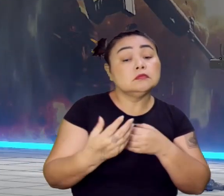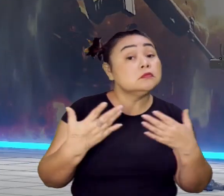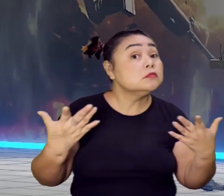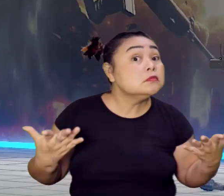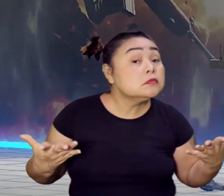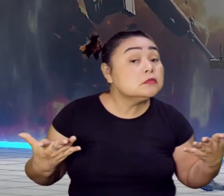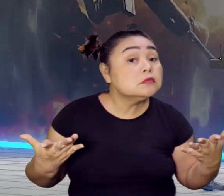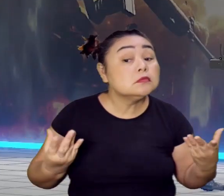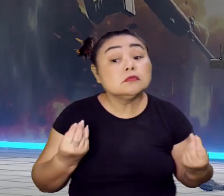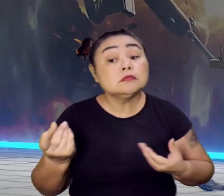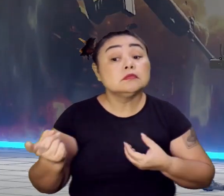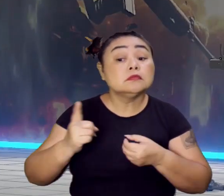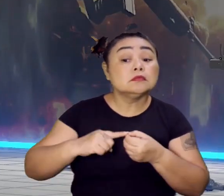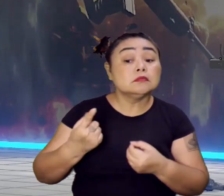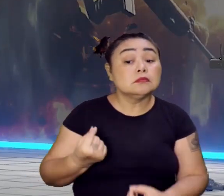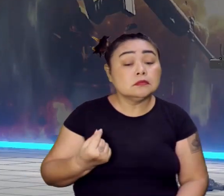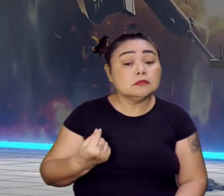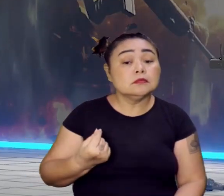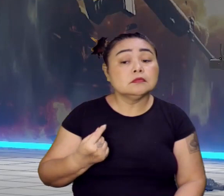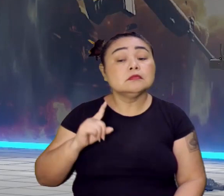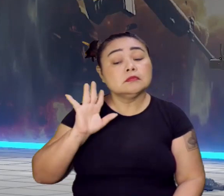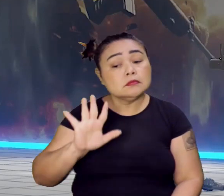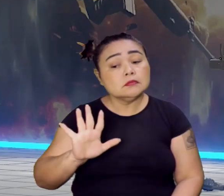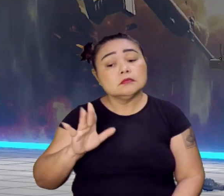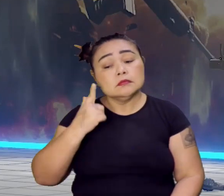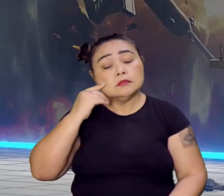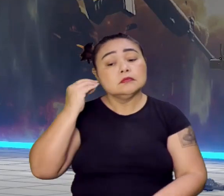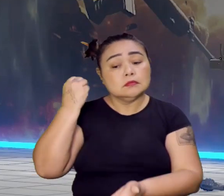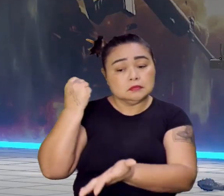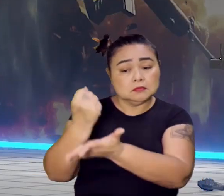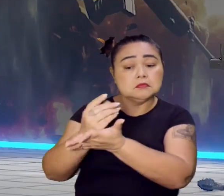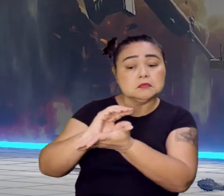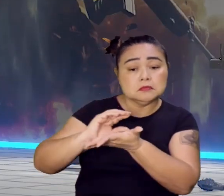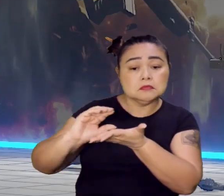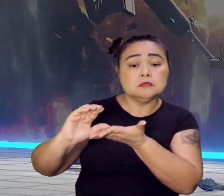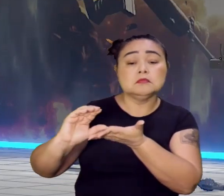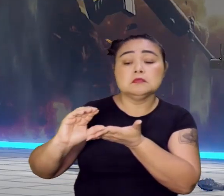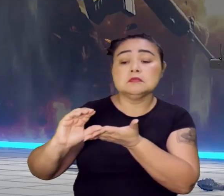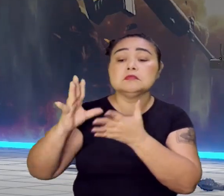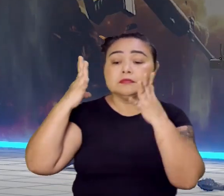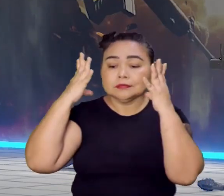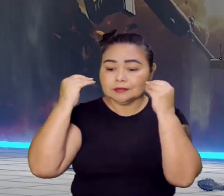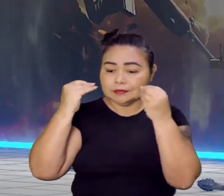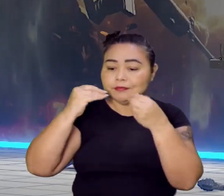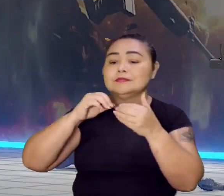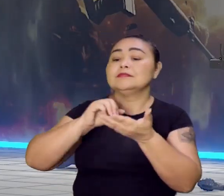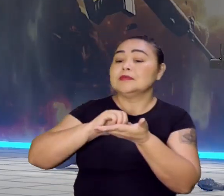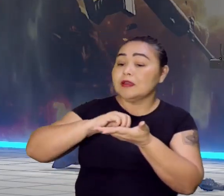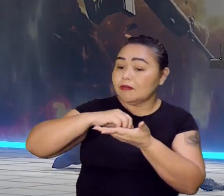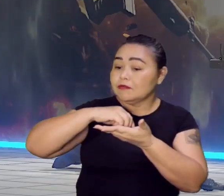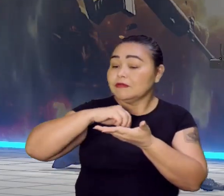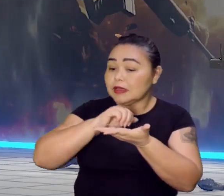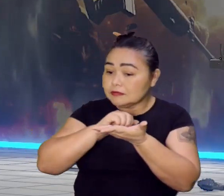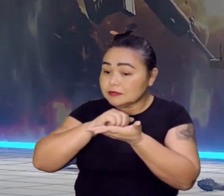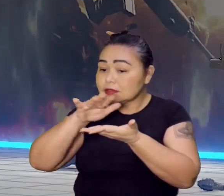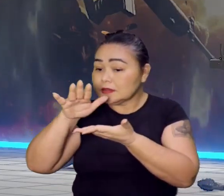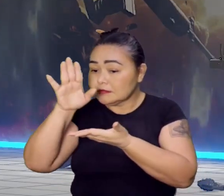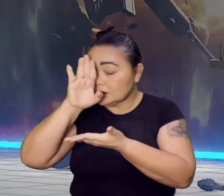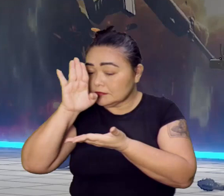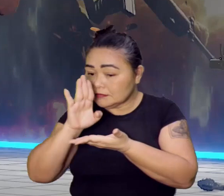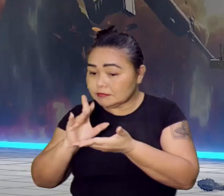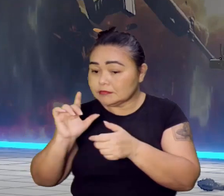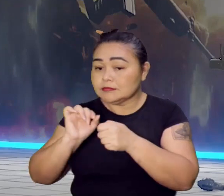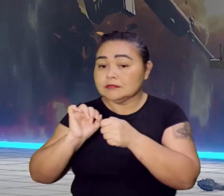como é que vai fazer? Disseram, nós vamos idenizar vocês. Os holandeses, então, saem do Brasil. O Brasil, novamente, passa a ser